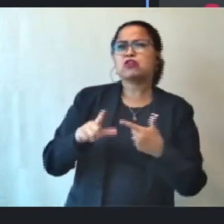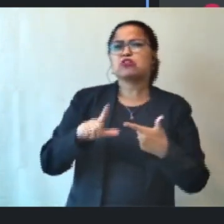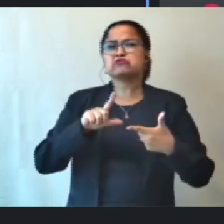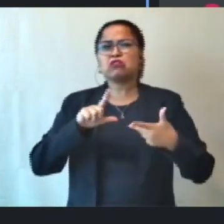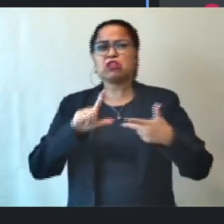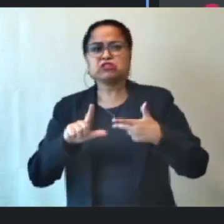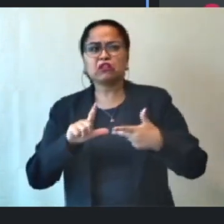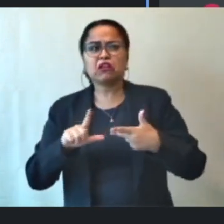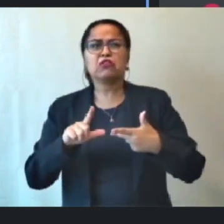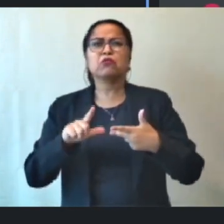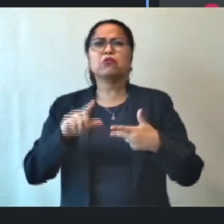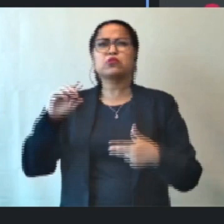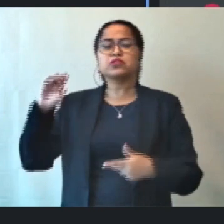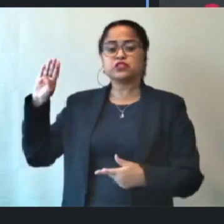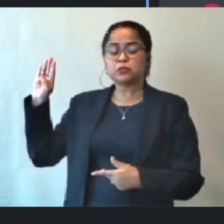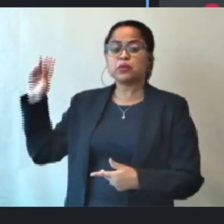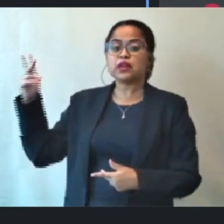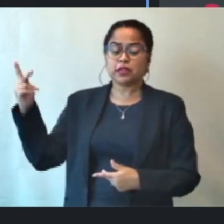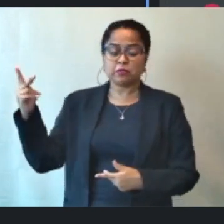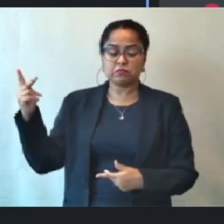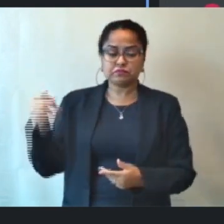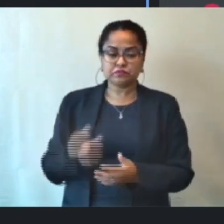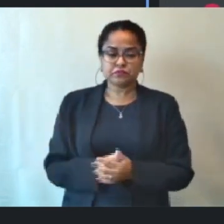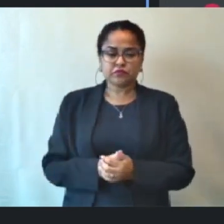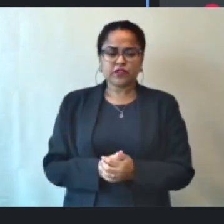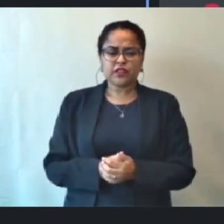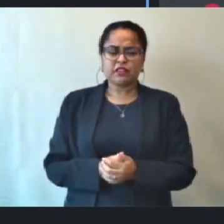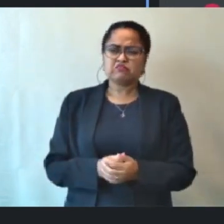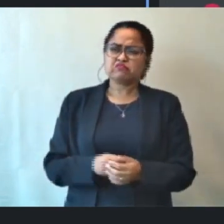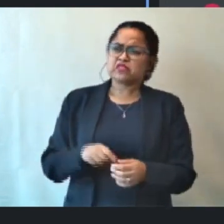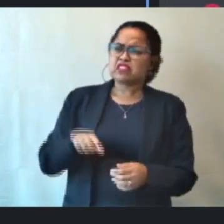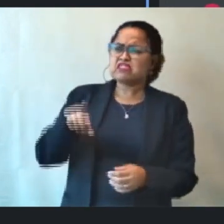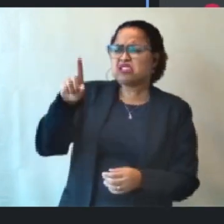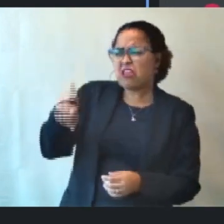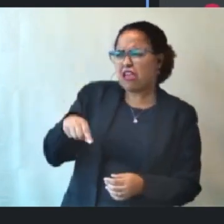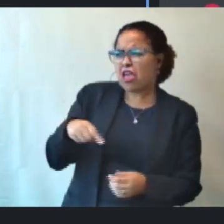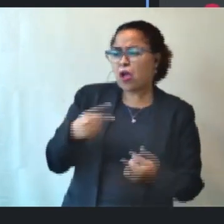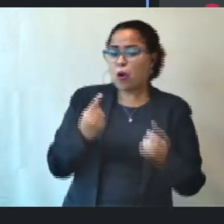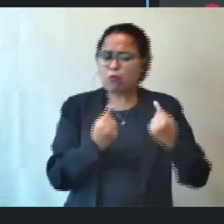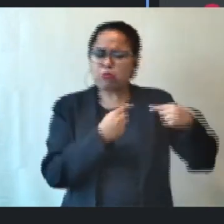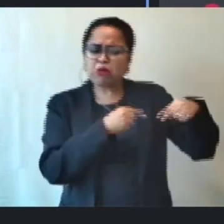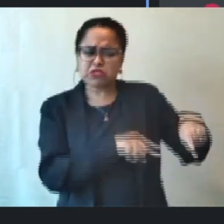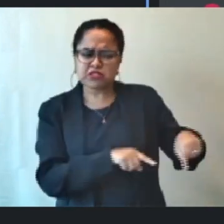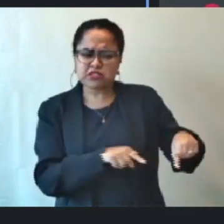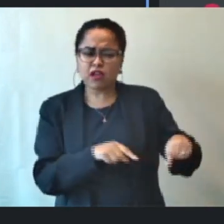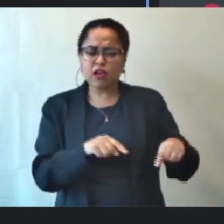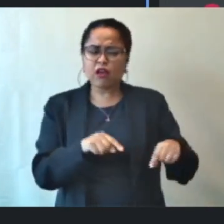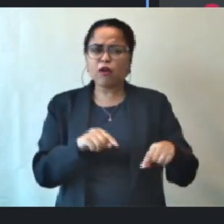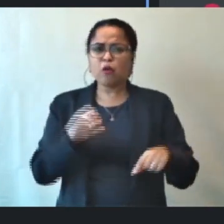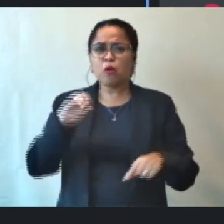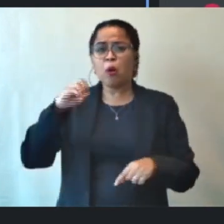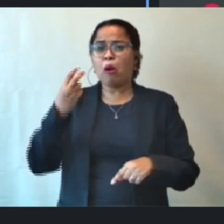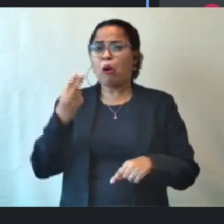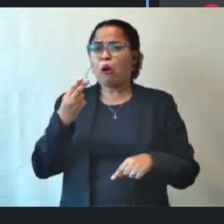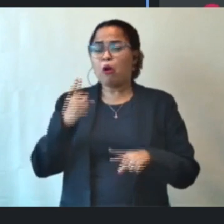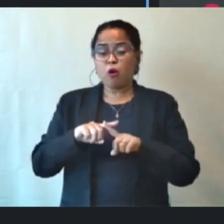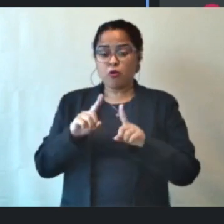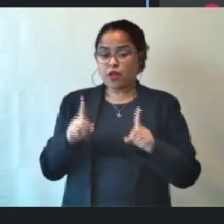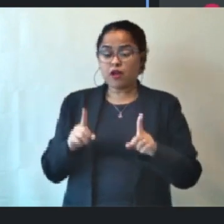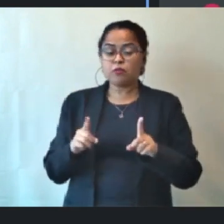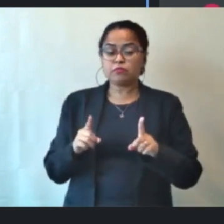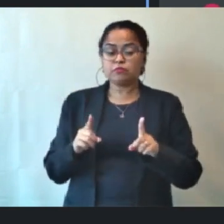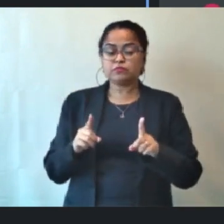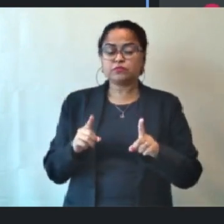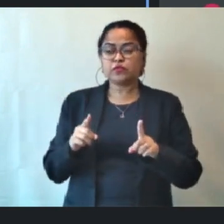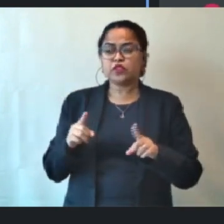em fazer. O fato de ser oposição, cartas marcadas, quando Vossa Excelência estiver de um lado ou do outro, Vossa